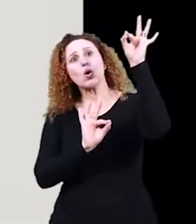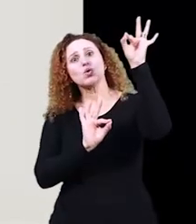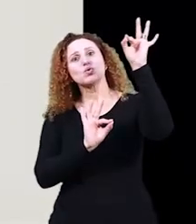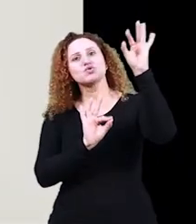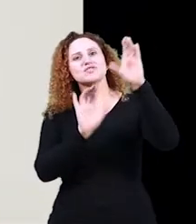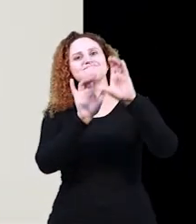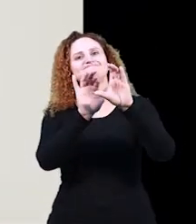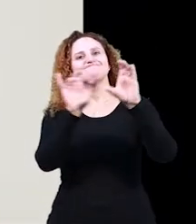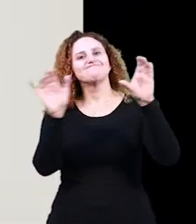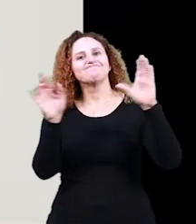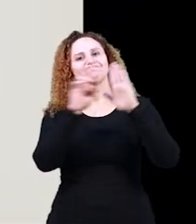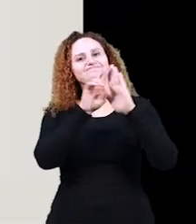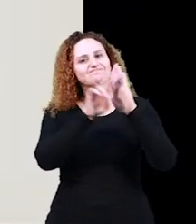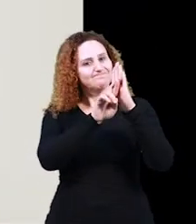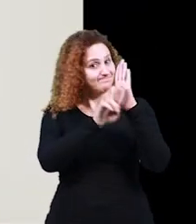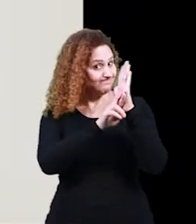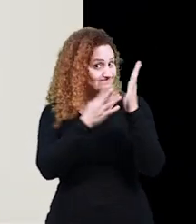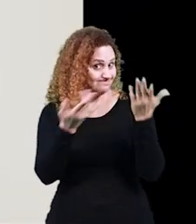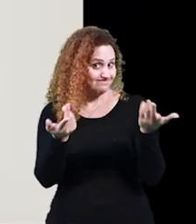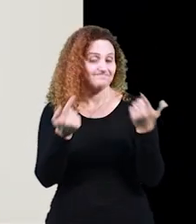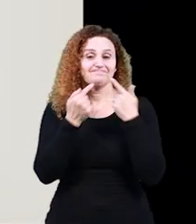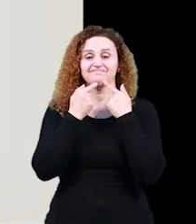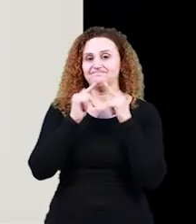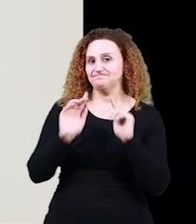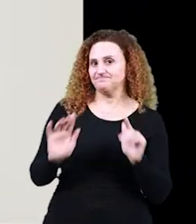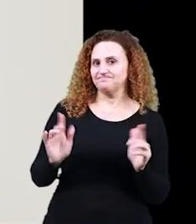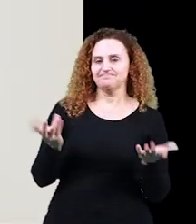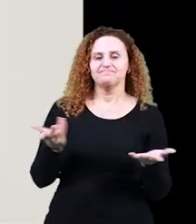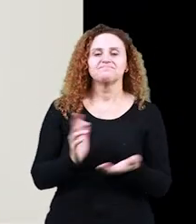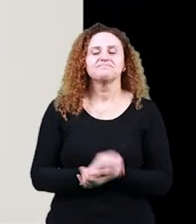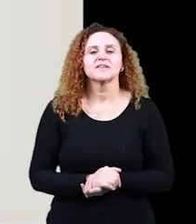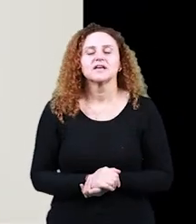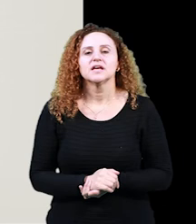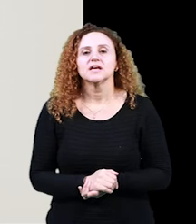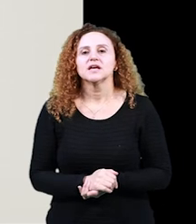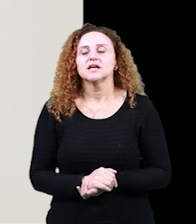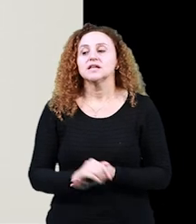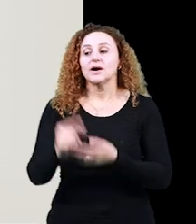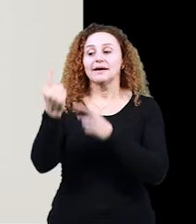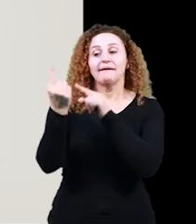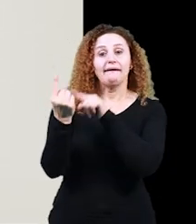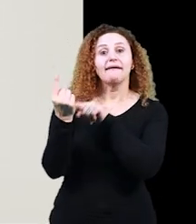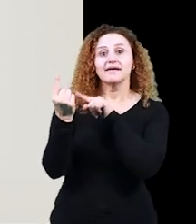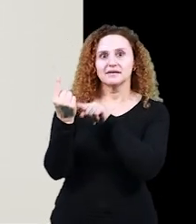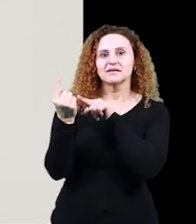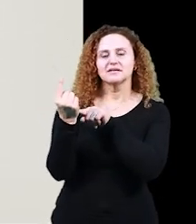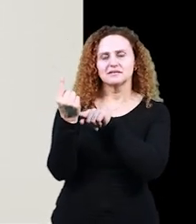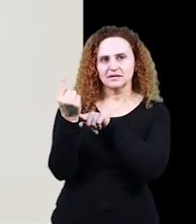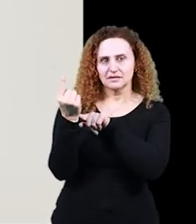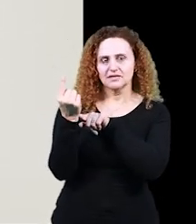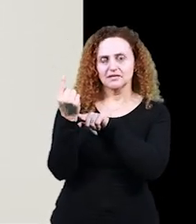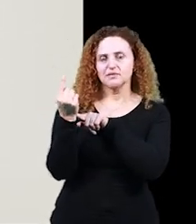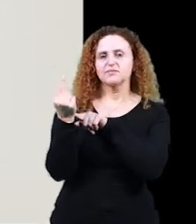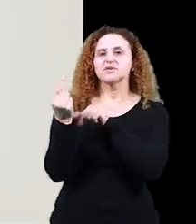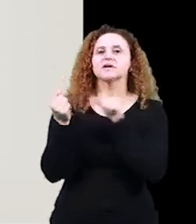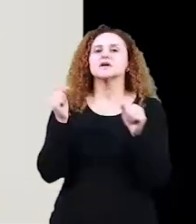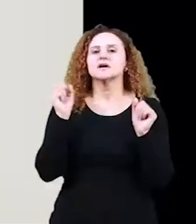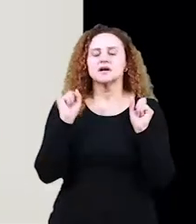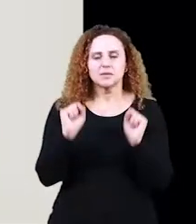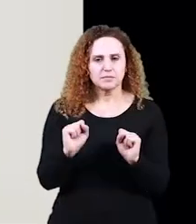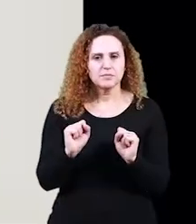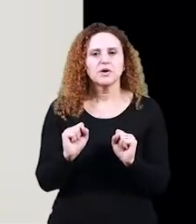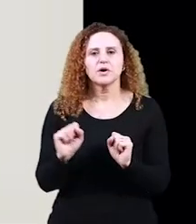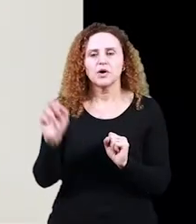da norma culta da língua. Uma variedade padrão pode tornar-se não padrão pelo uso. E outra